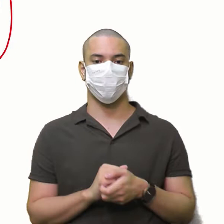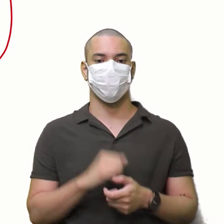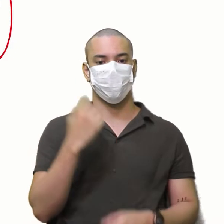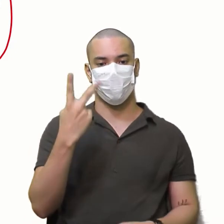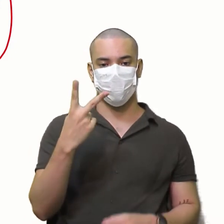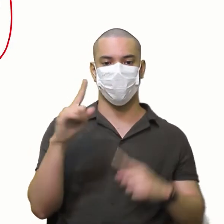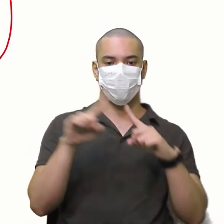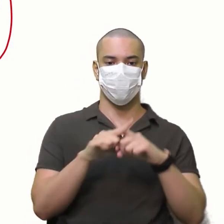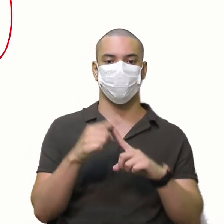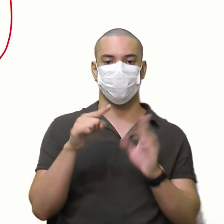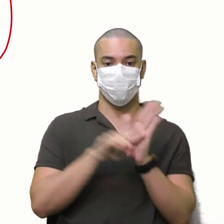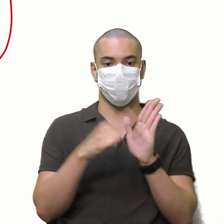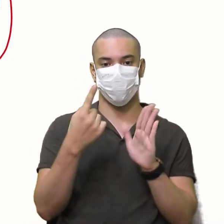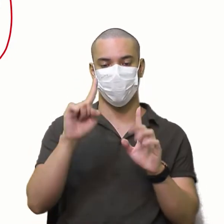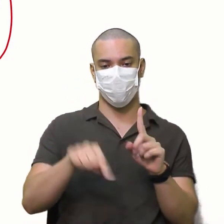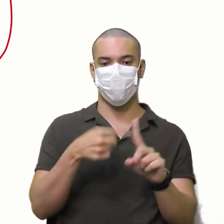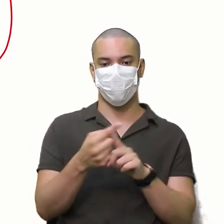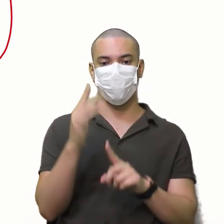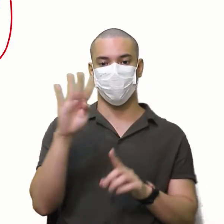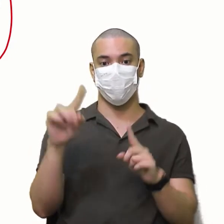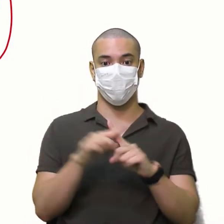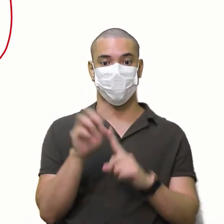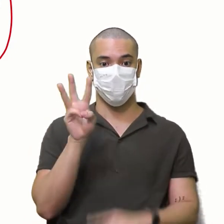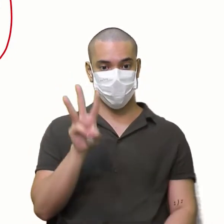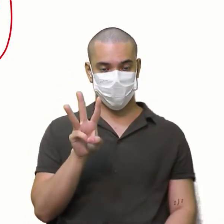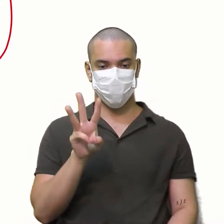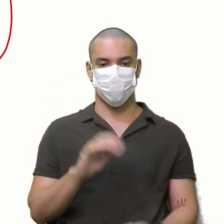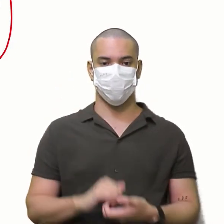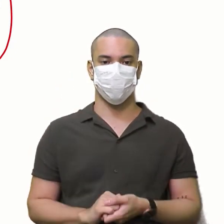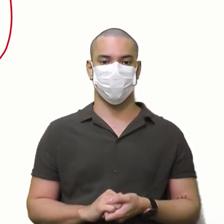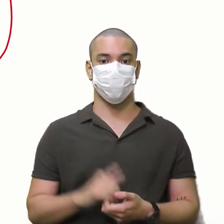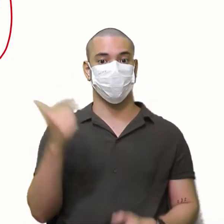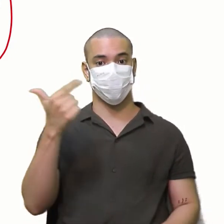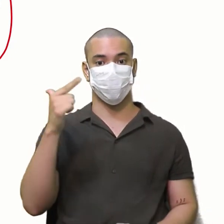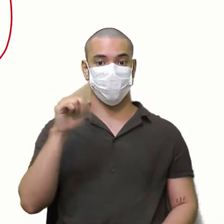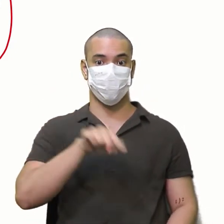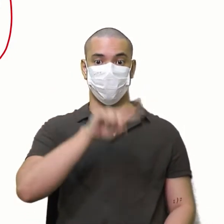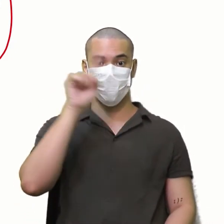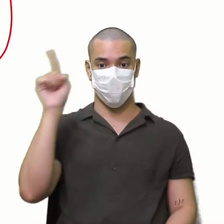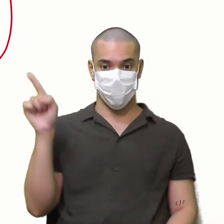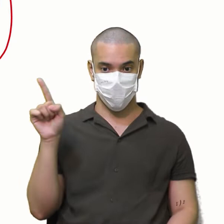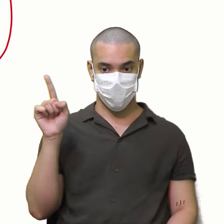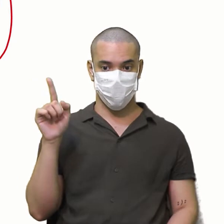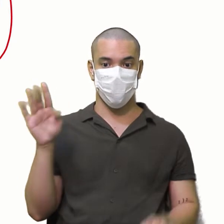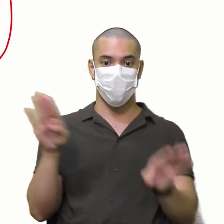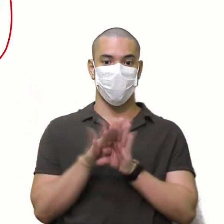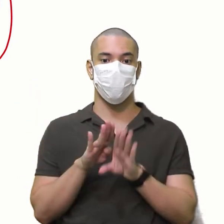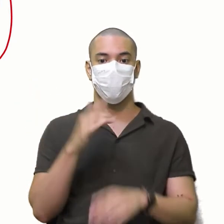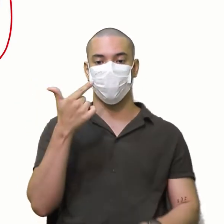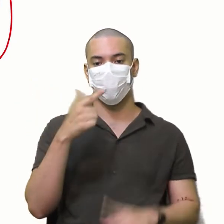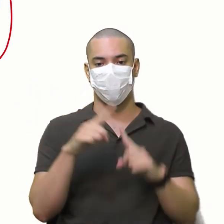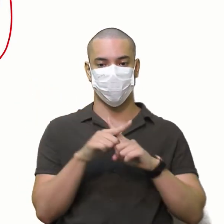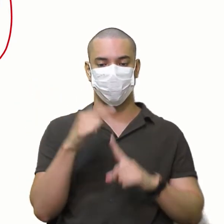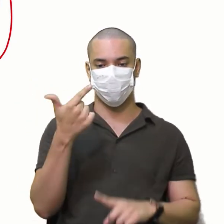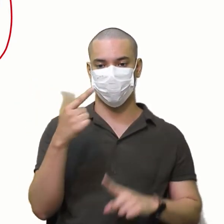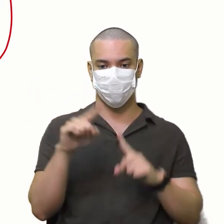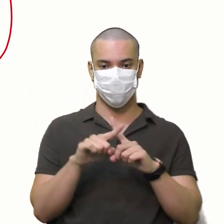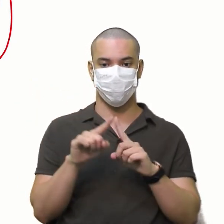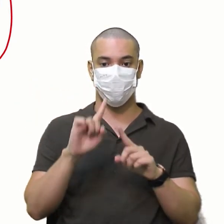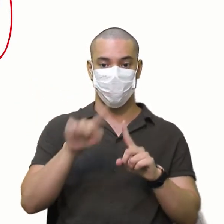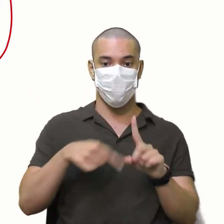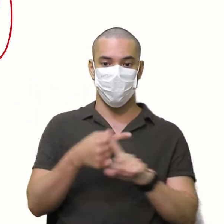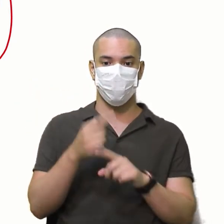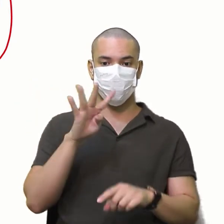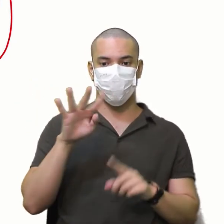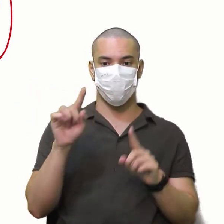menos 1 Mais 4 vezes 3 Segunda linha vezes a segunda coluna 2 vezes 2 Mais